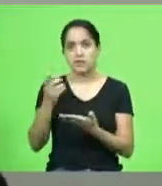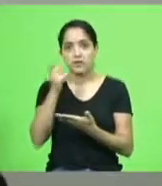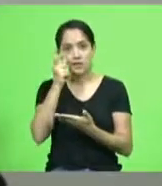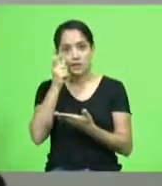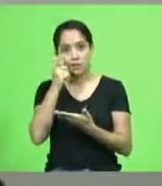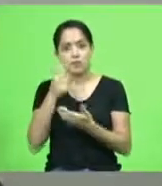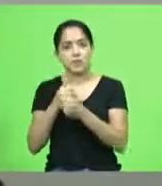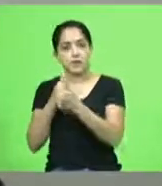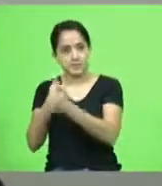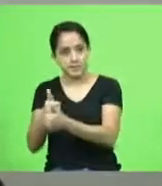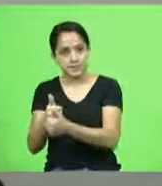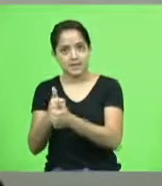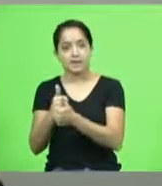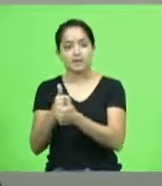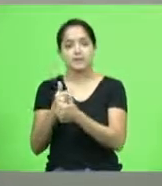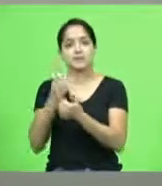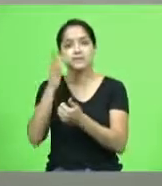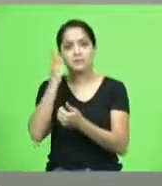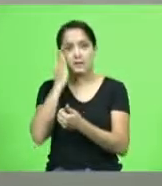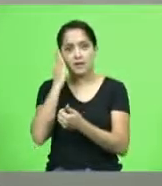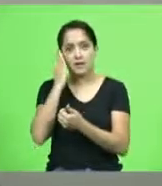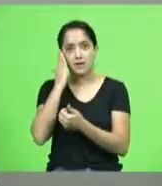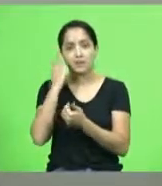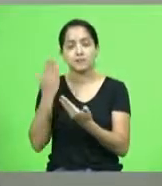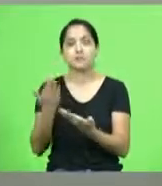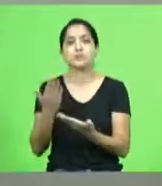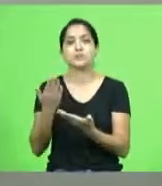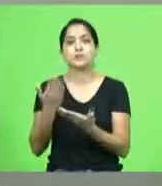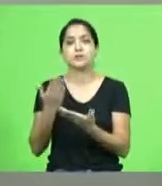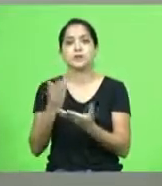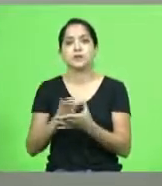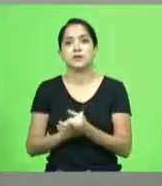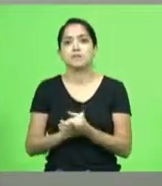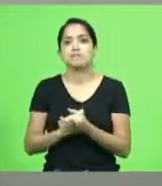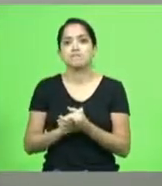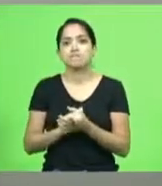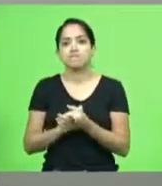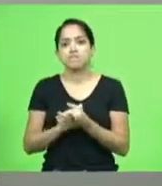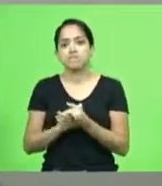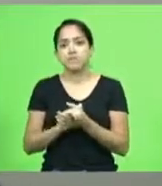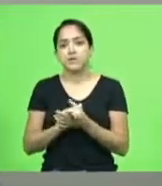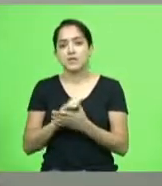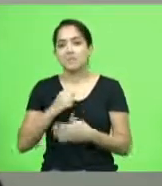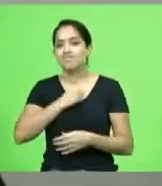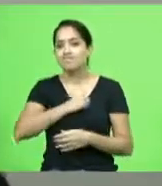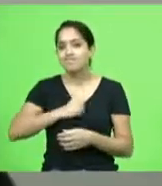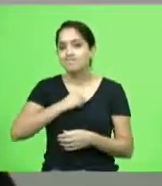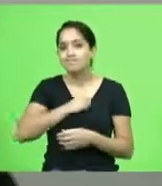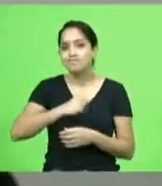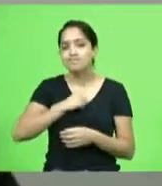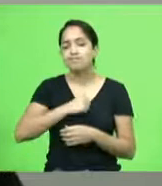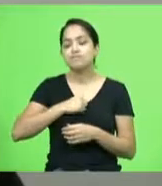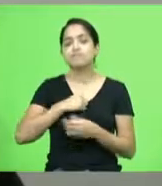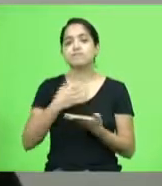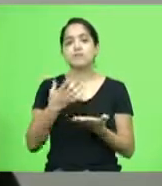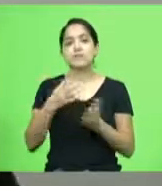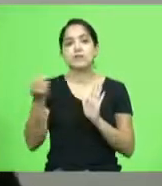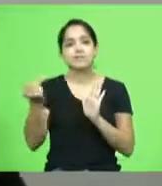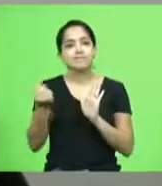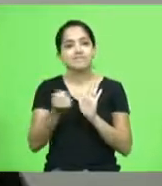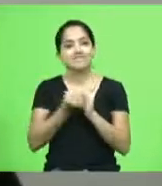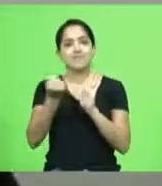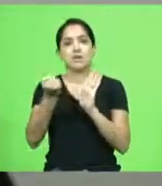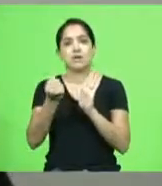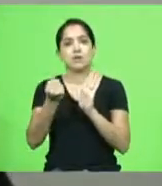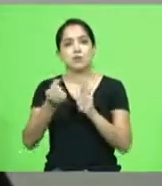todo momento aquela despedida que foi muito forte marcante pelo menos para mim aquele momento que a mãe dele